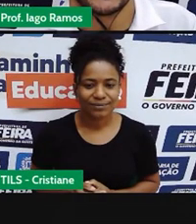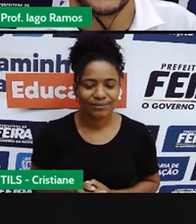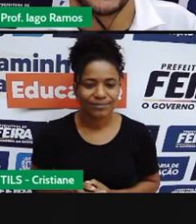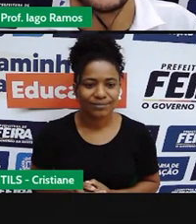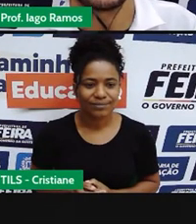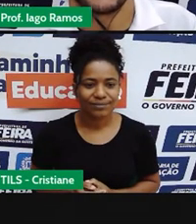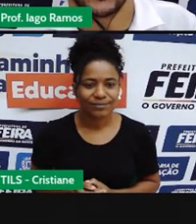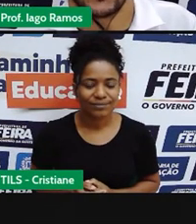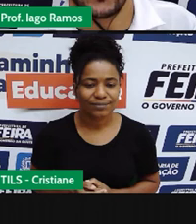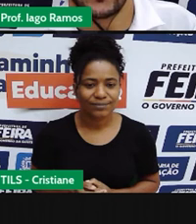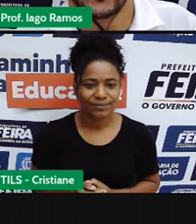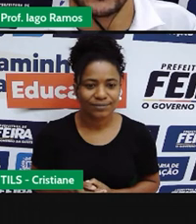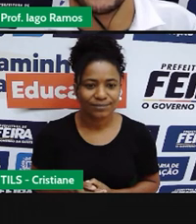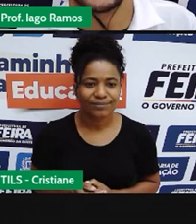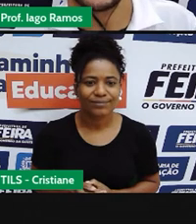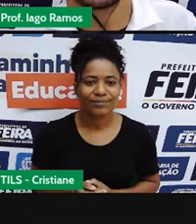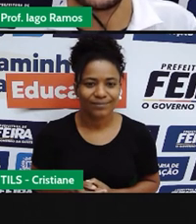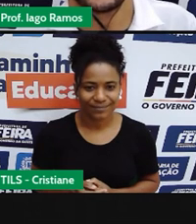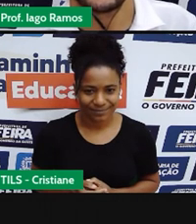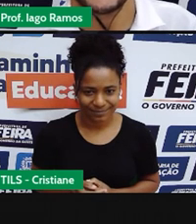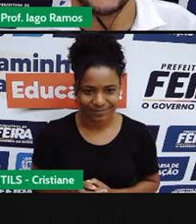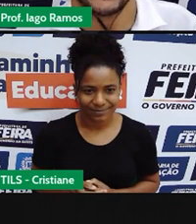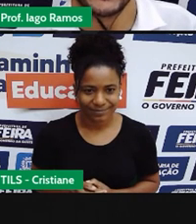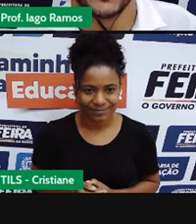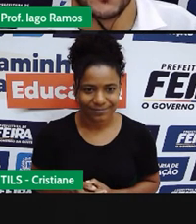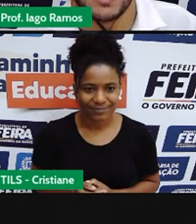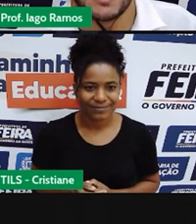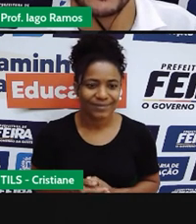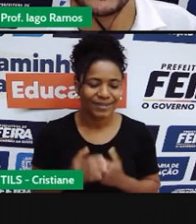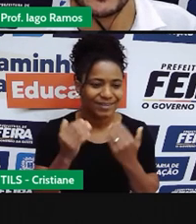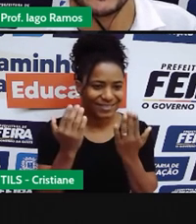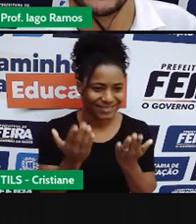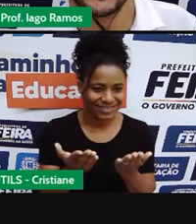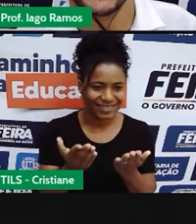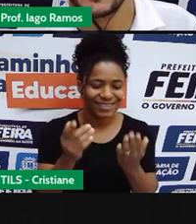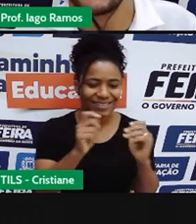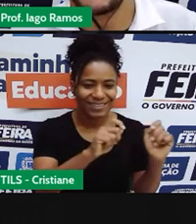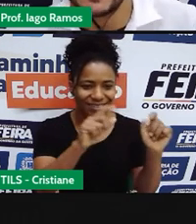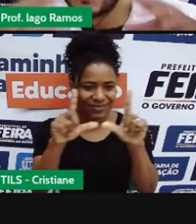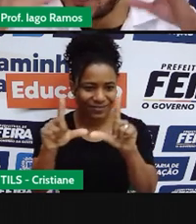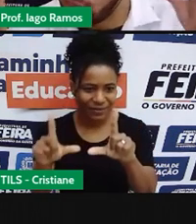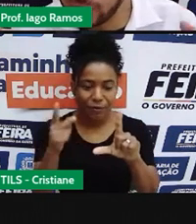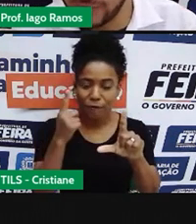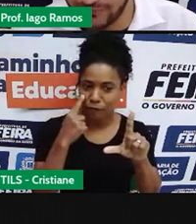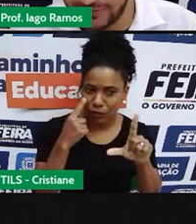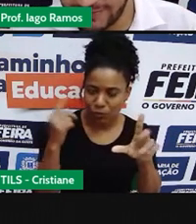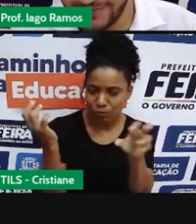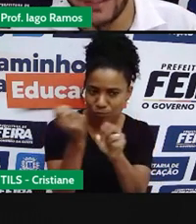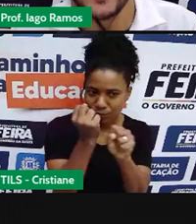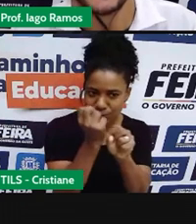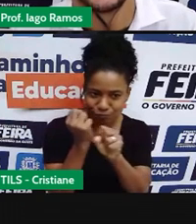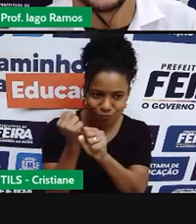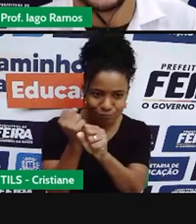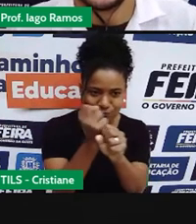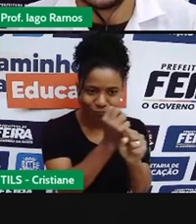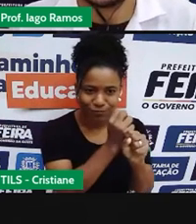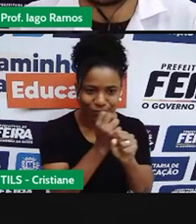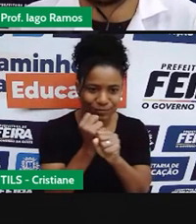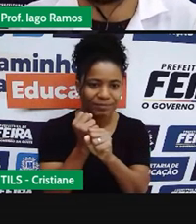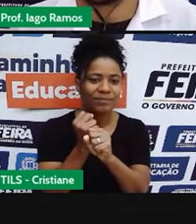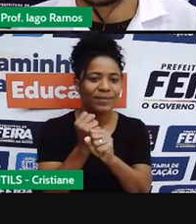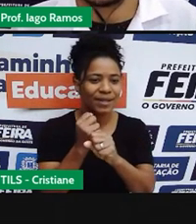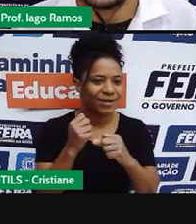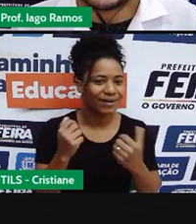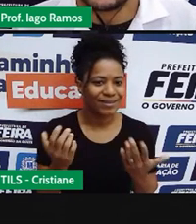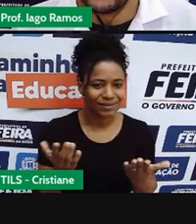Olha só. Pronto. Já fomos ao nosso quadro, né? Já fomos lá, fizemos a coisa acontecer. E